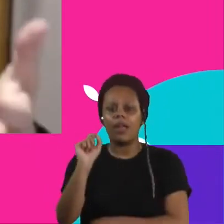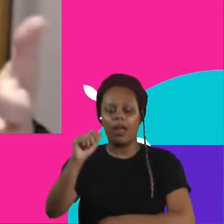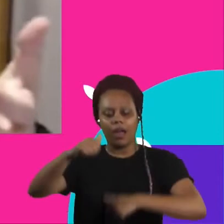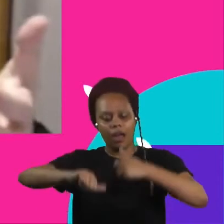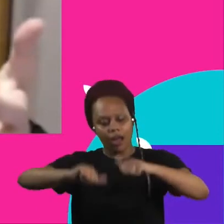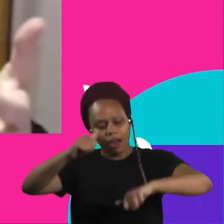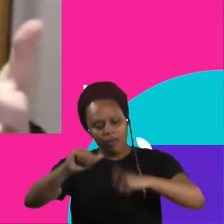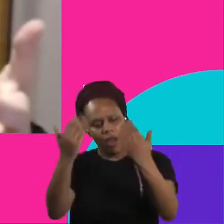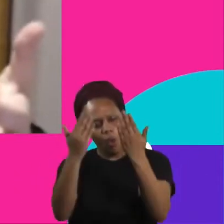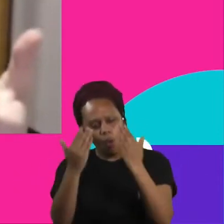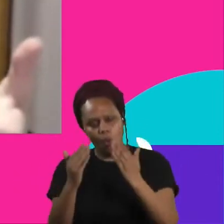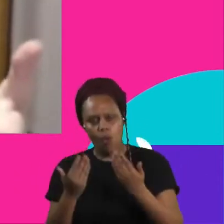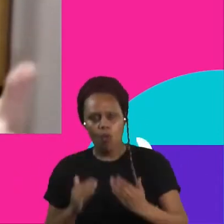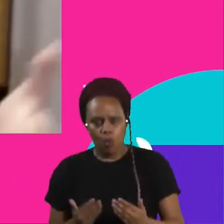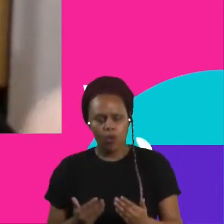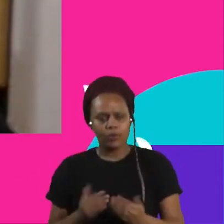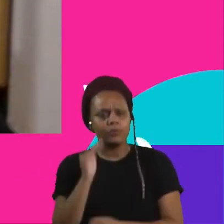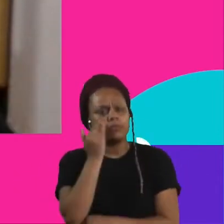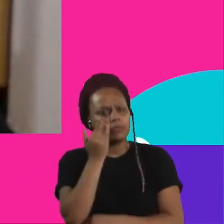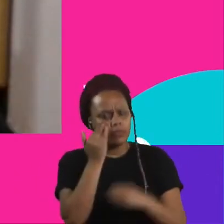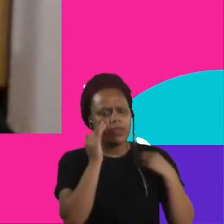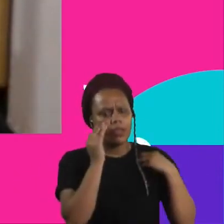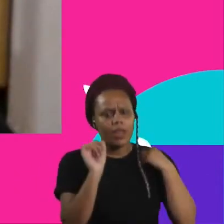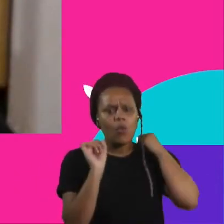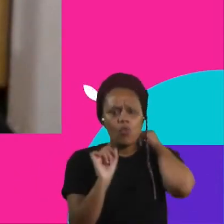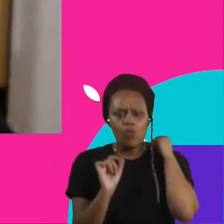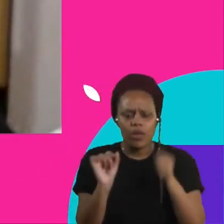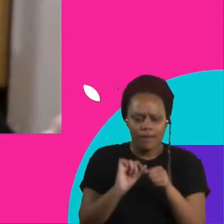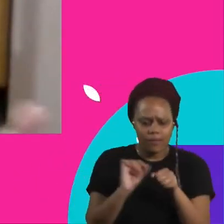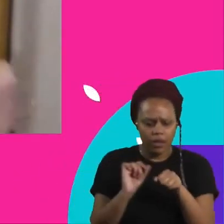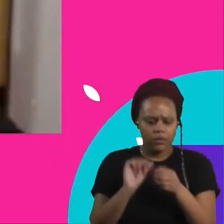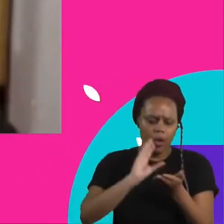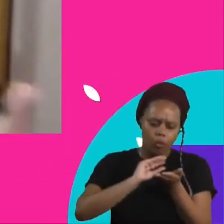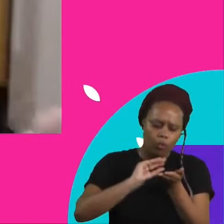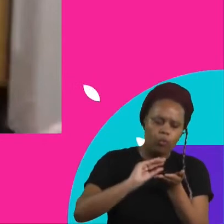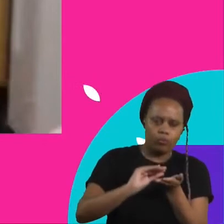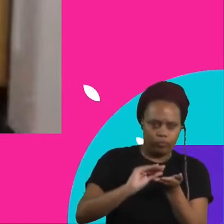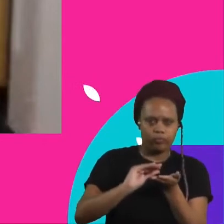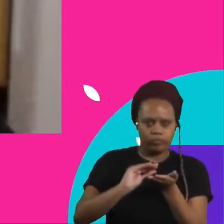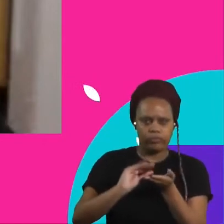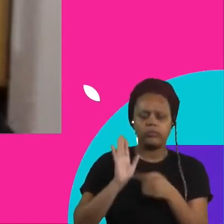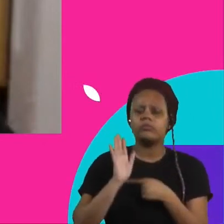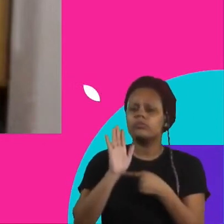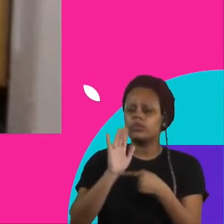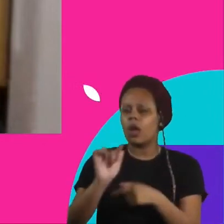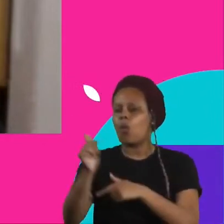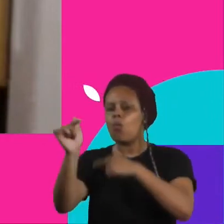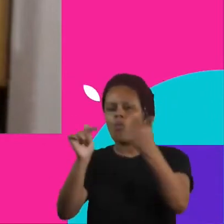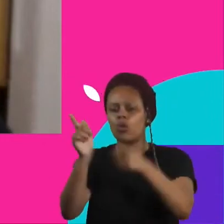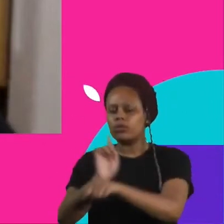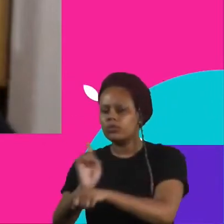que é efetivamente entender o que fazer com esses dados, né? Mostrar para os outros gestores